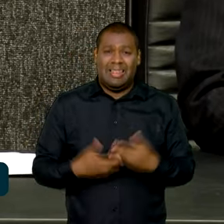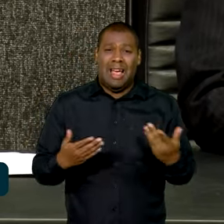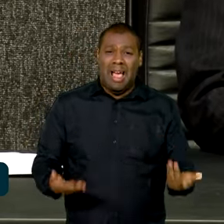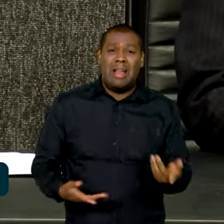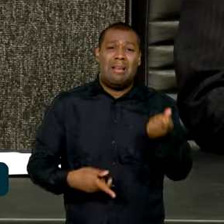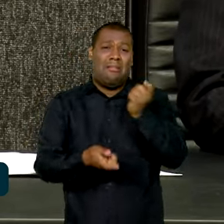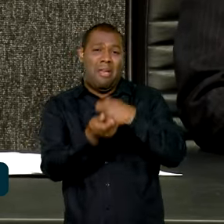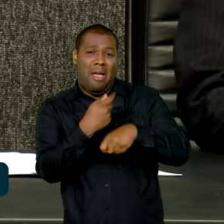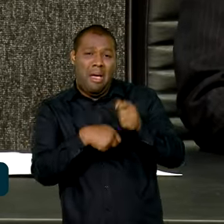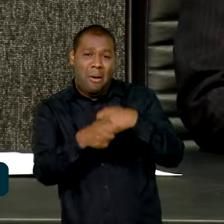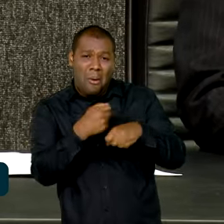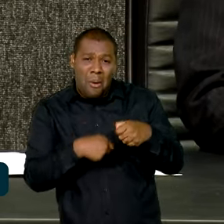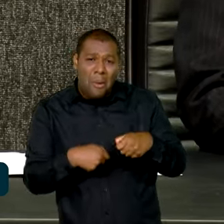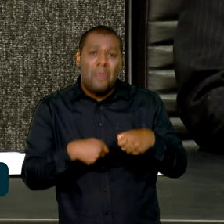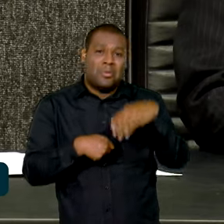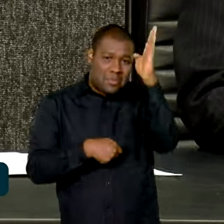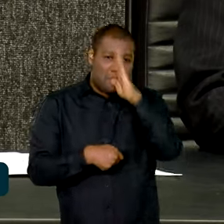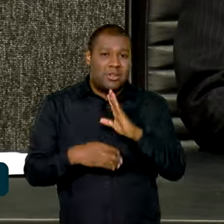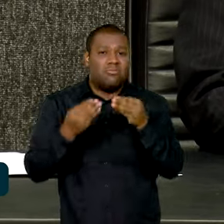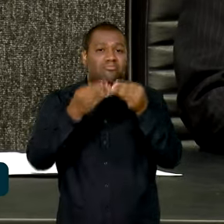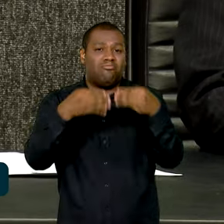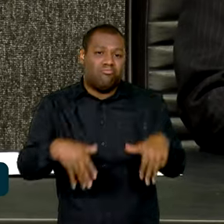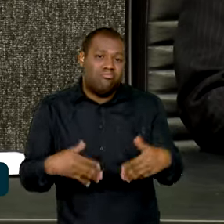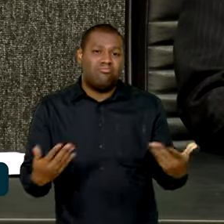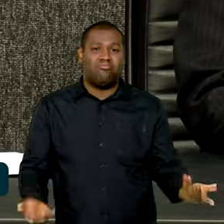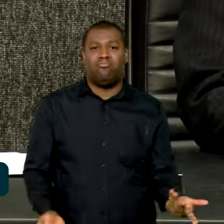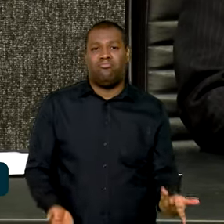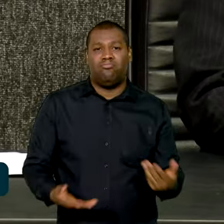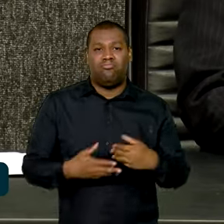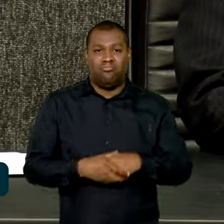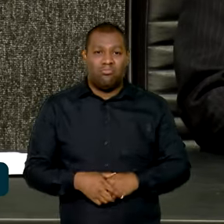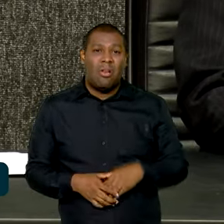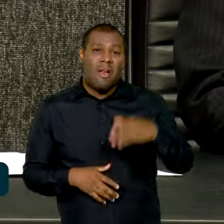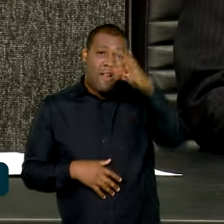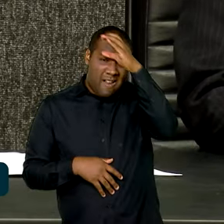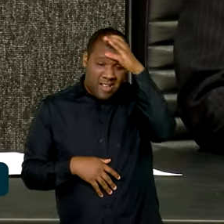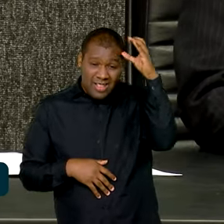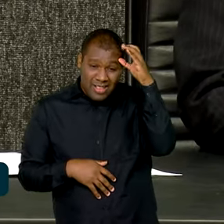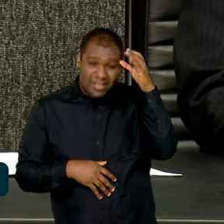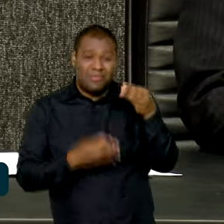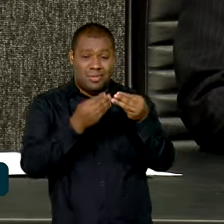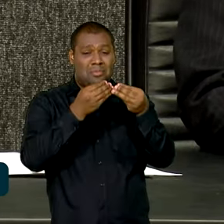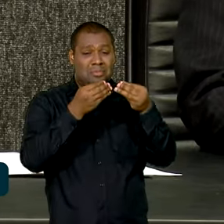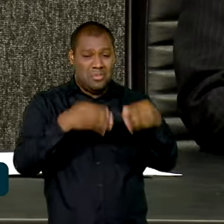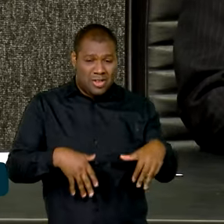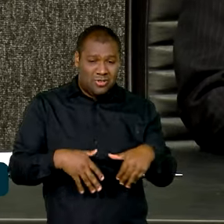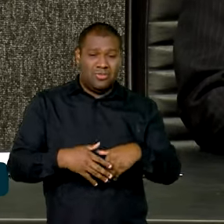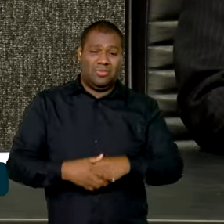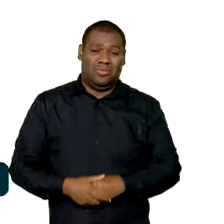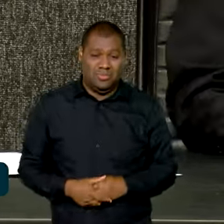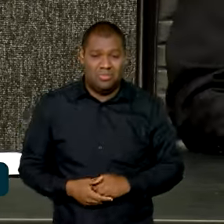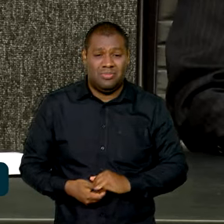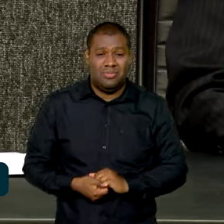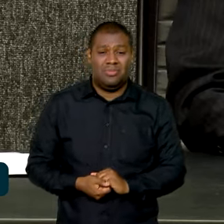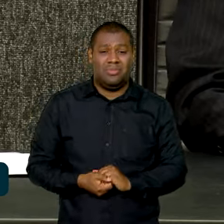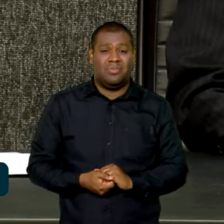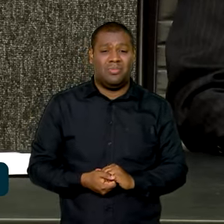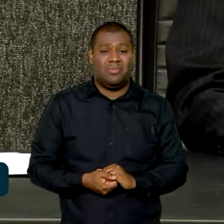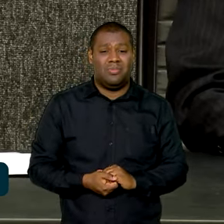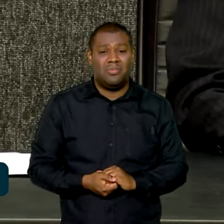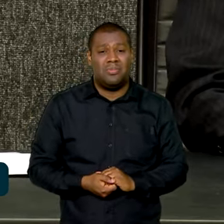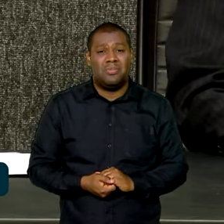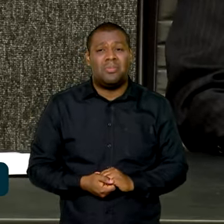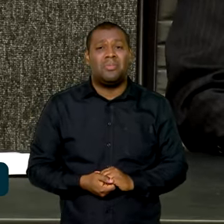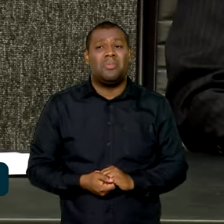economia brasileira, seja como consumidor, seja, enfim, como agente econômico. Nós vamos